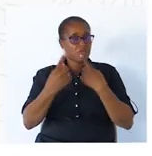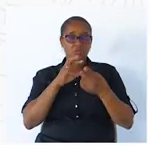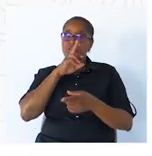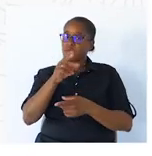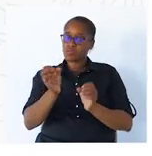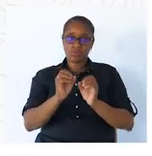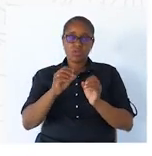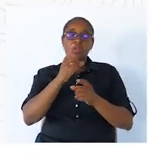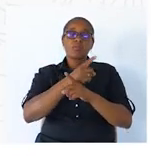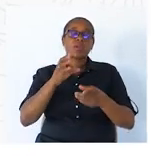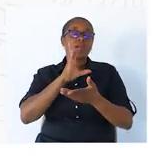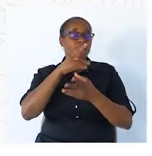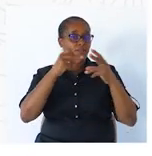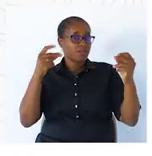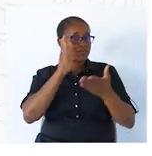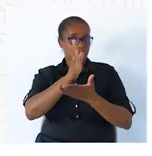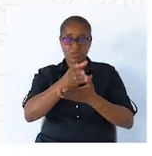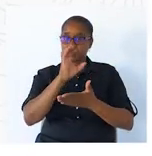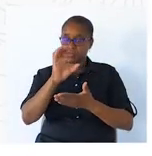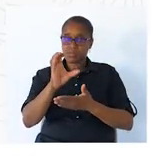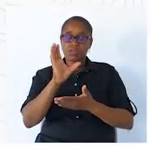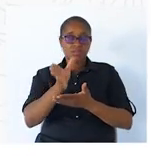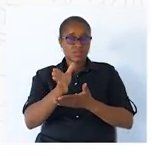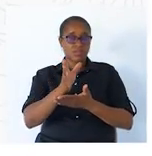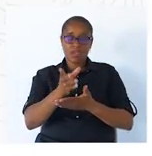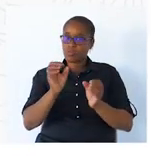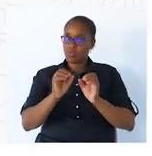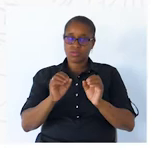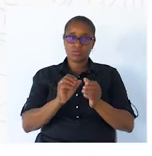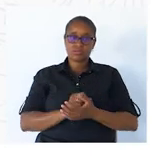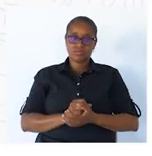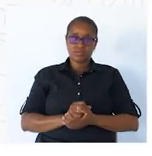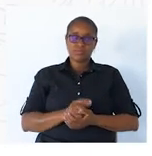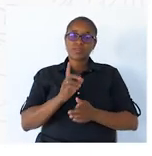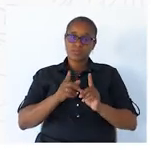resposta, é porque a frase não contém um complemento direto. Vamos?